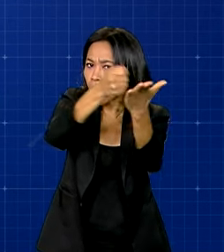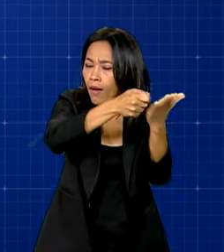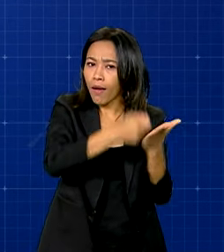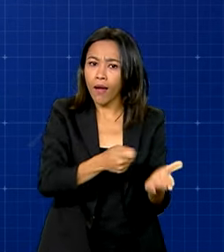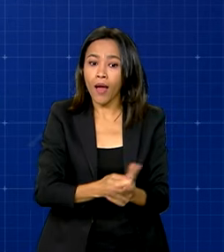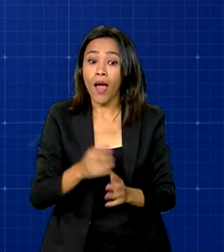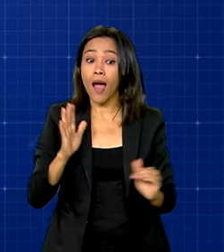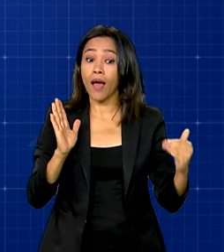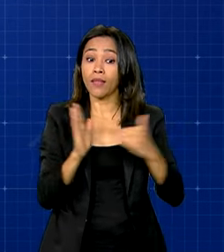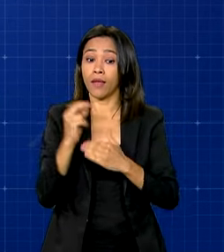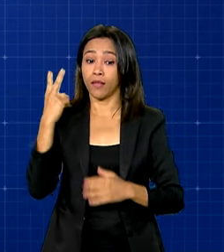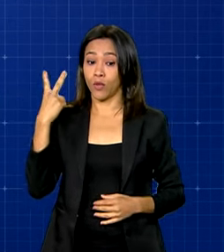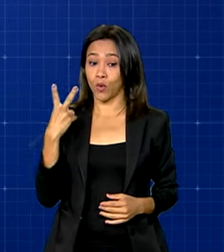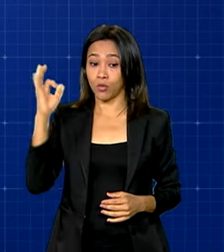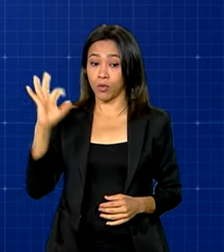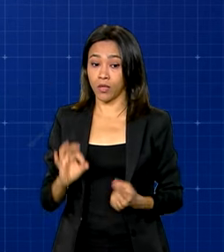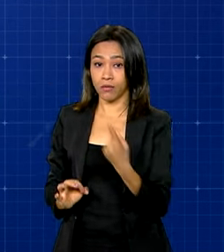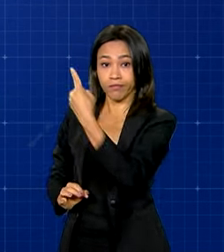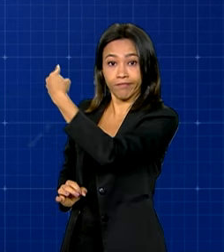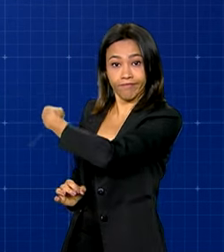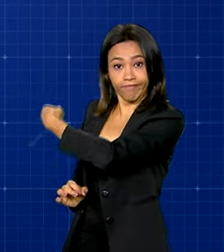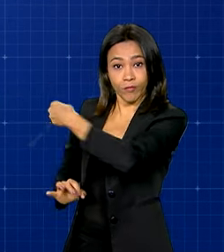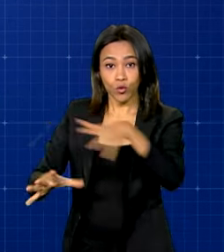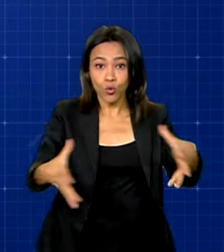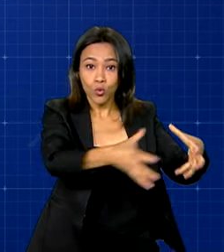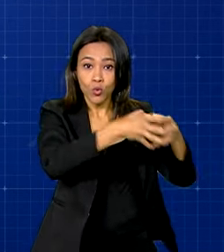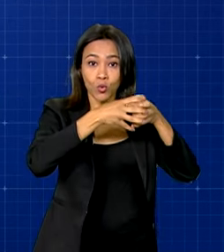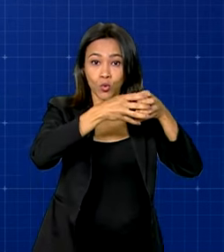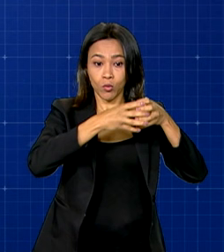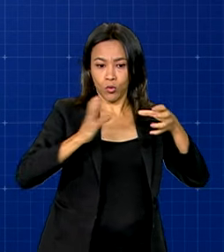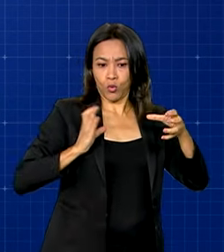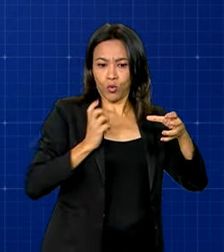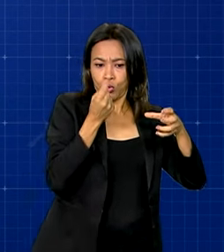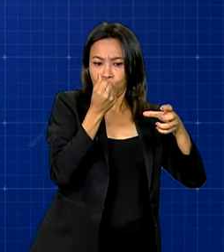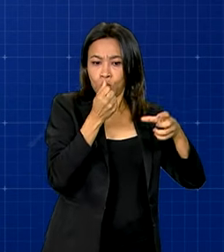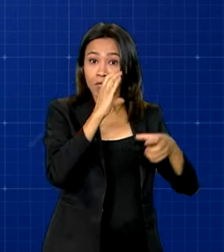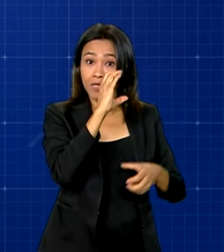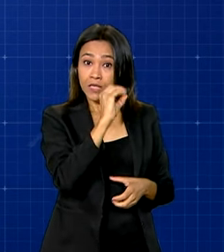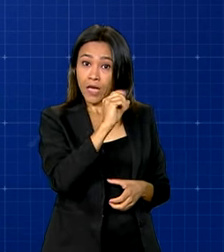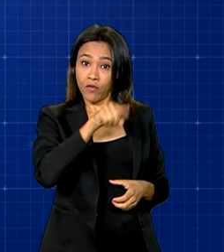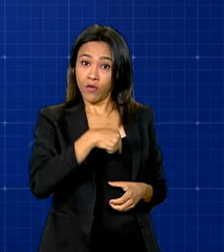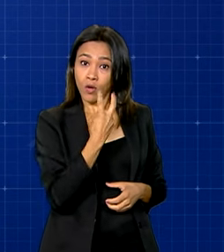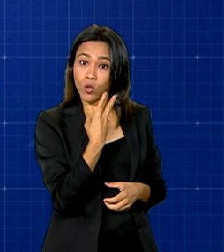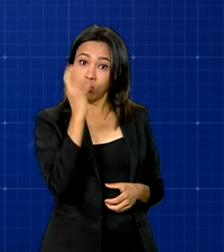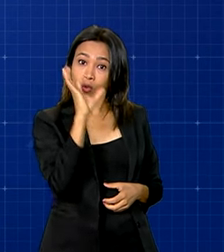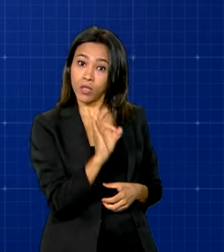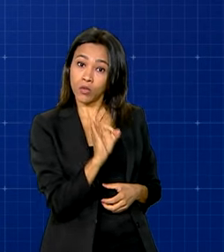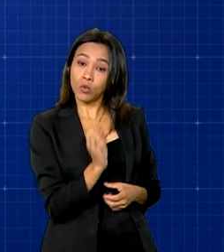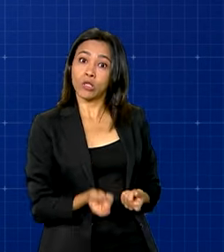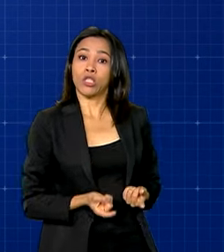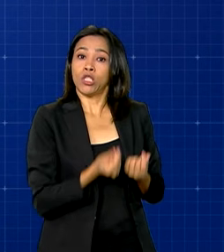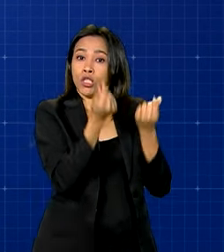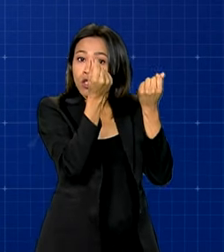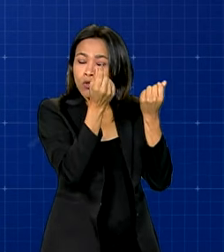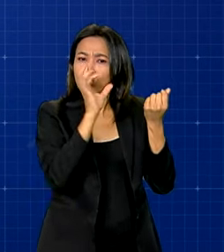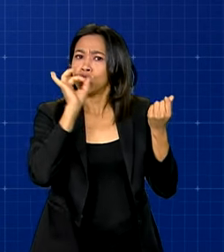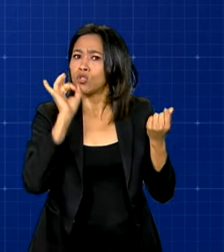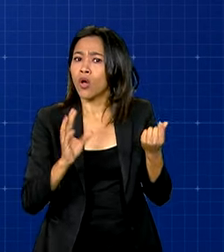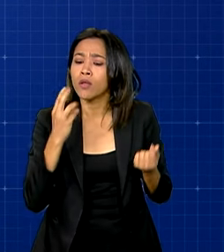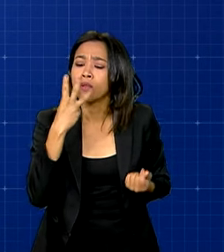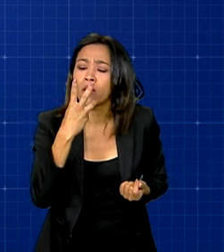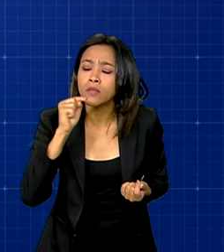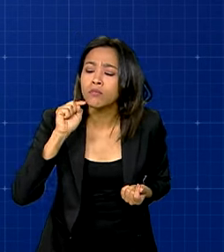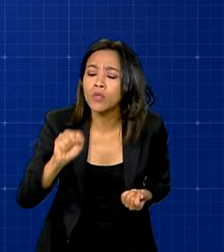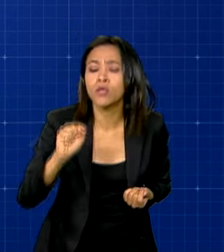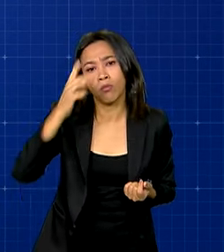até 2% sobre a riqueza dos 0,2% mais ricos. Isso atingiria apenas 3 mil